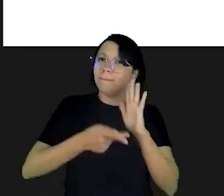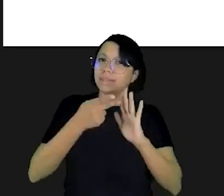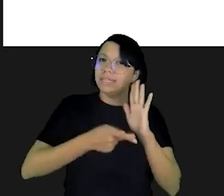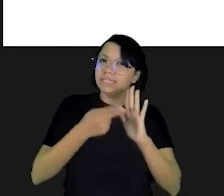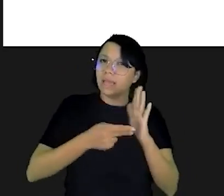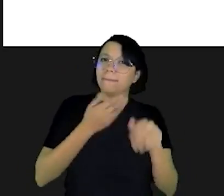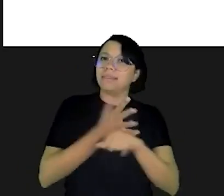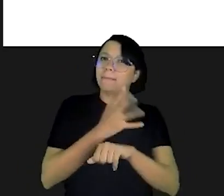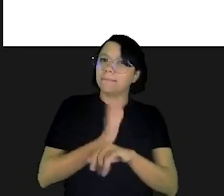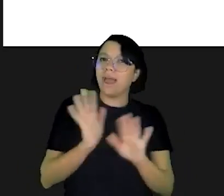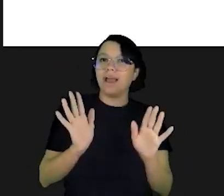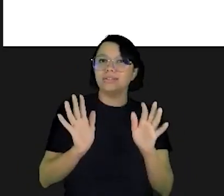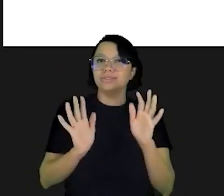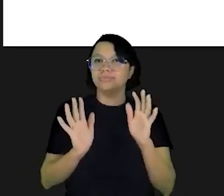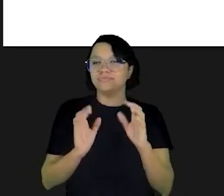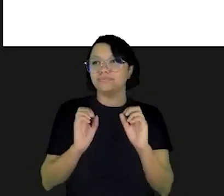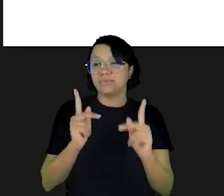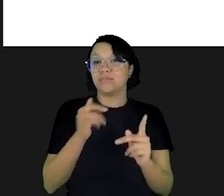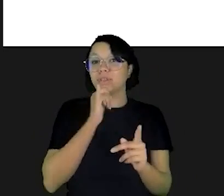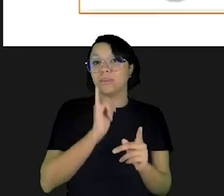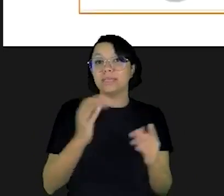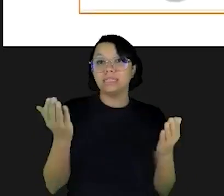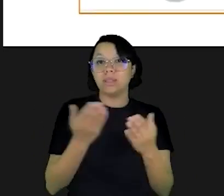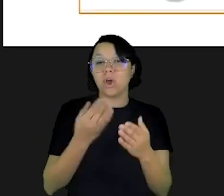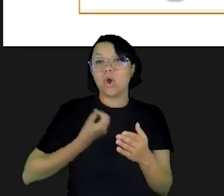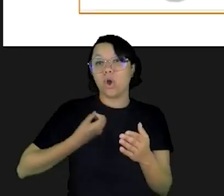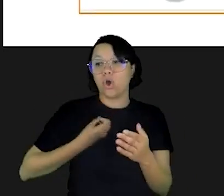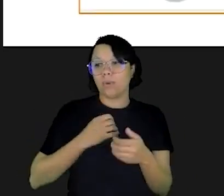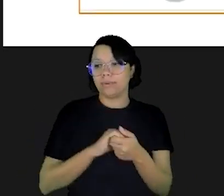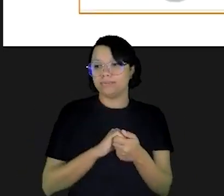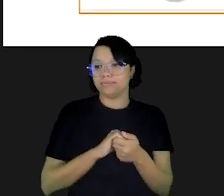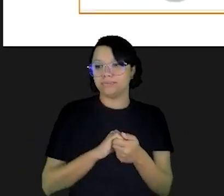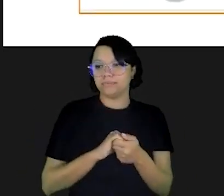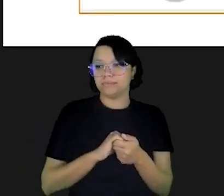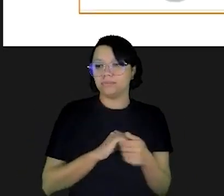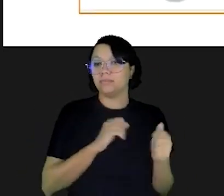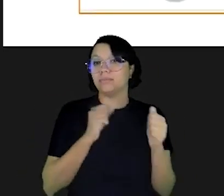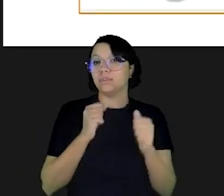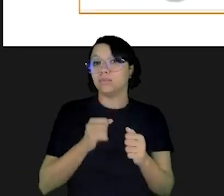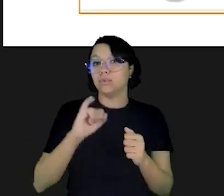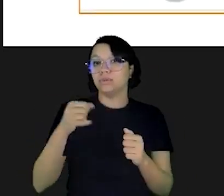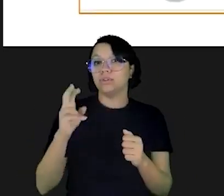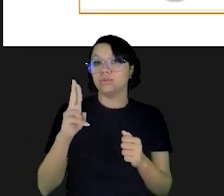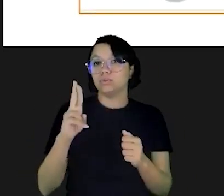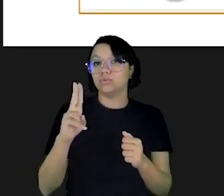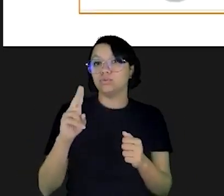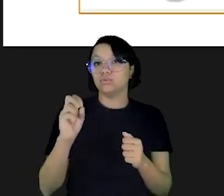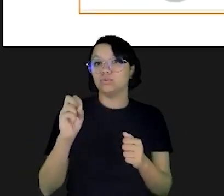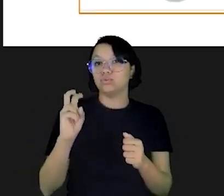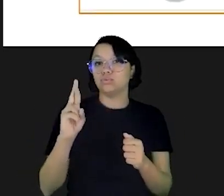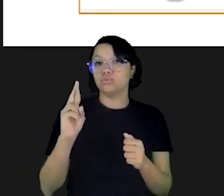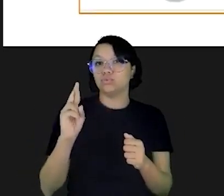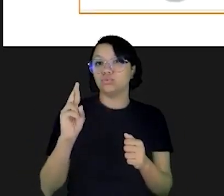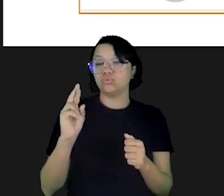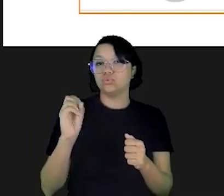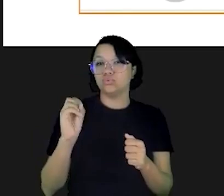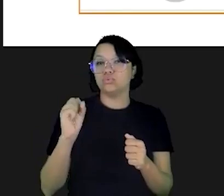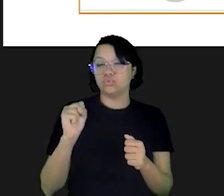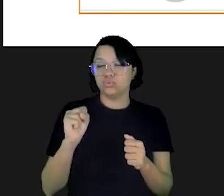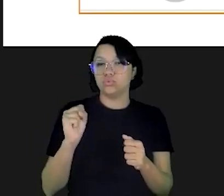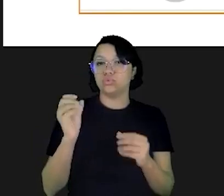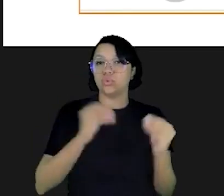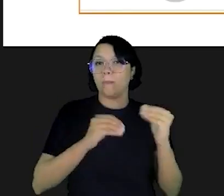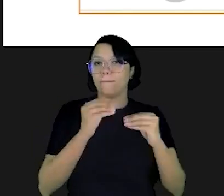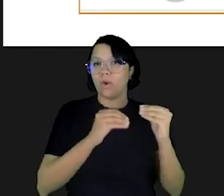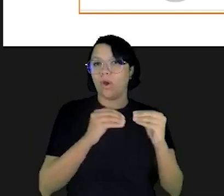insistência é tão forte para que você ponha o planejamento em prática deixa eu dar um exemplo numérico do poder dos juros